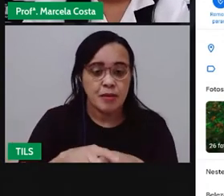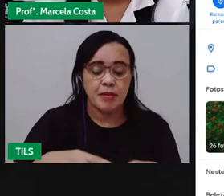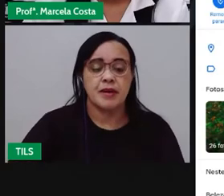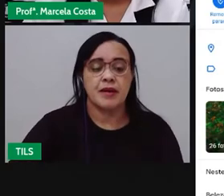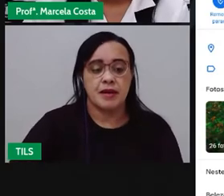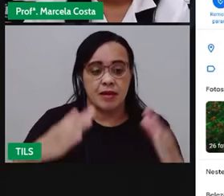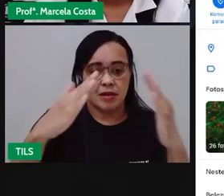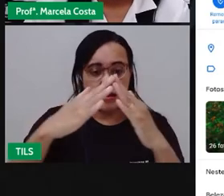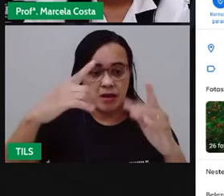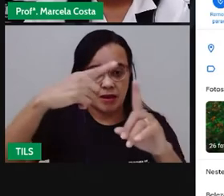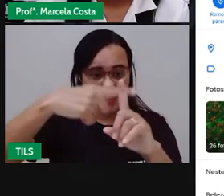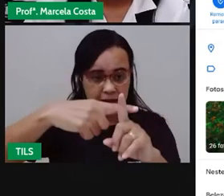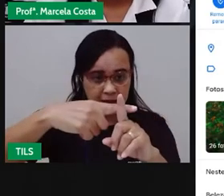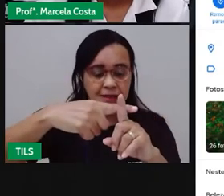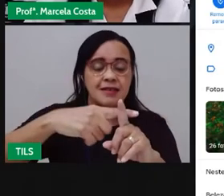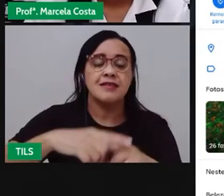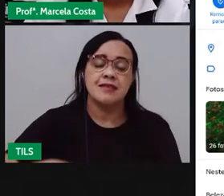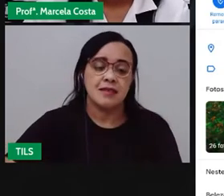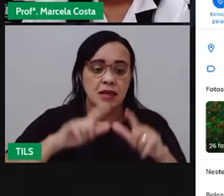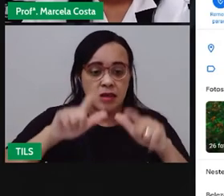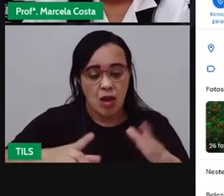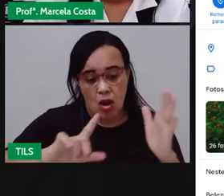Tem aqui uma papelaria.